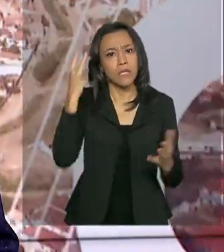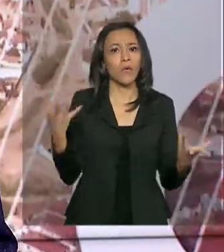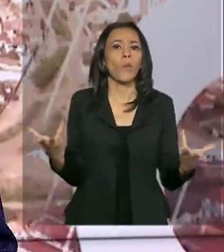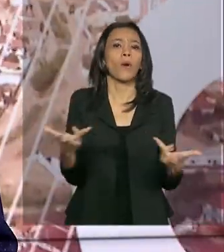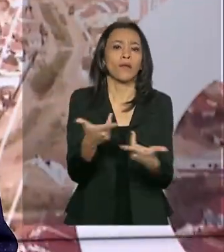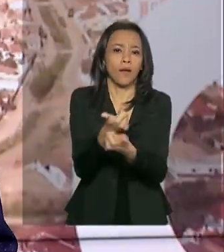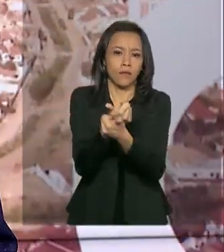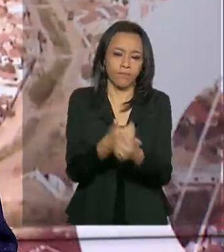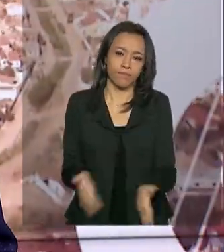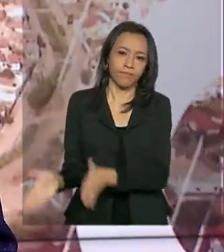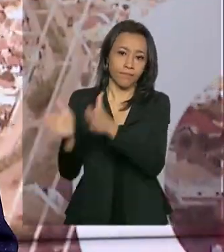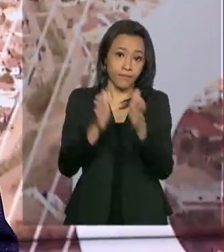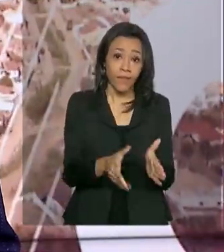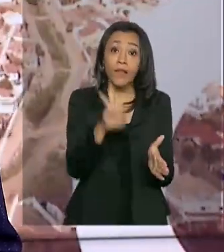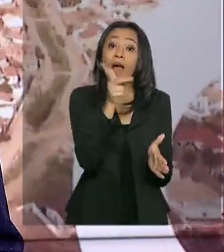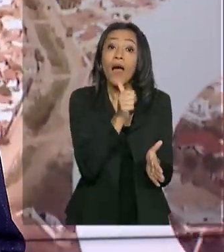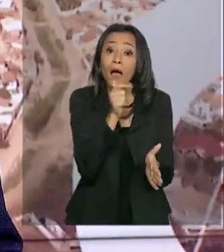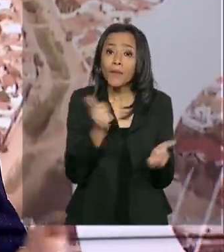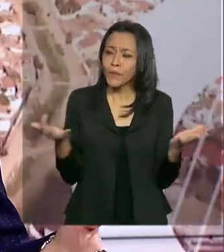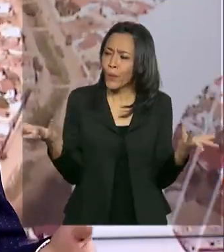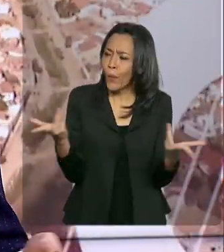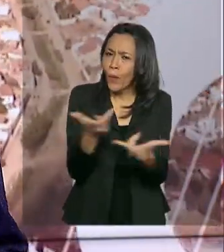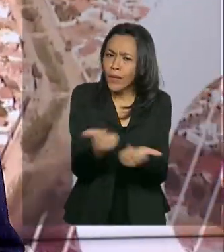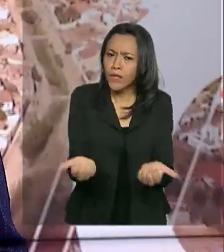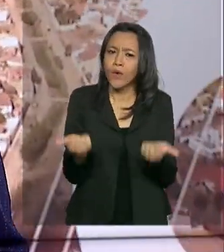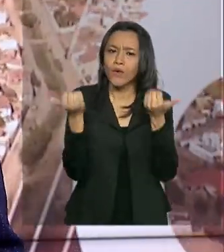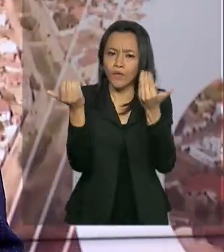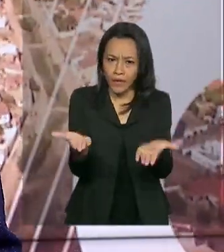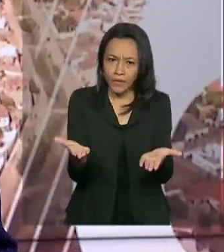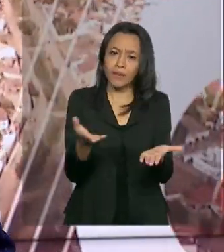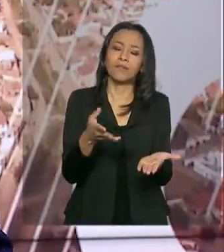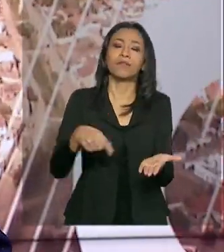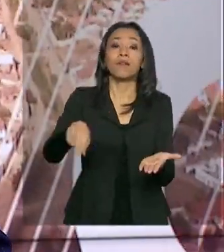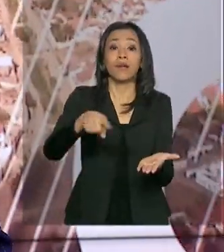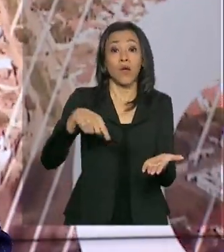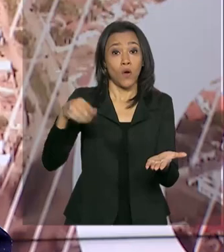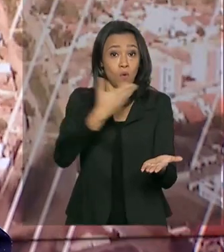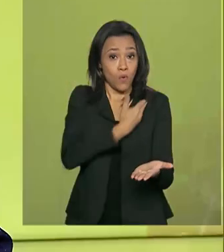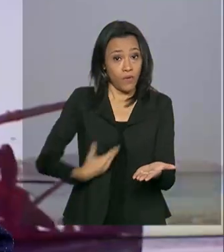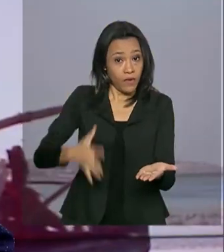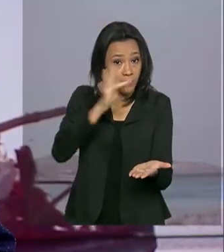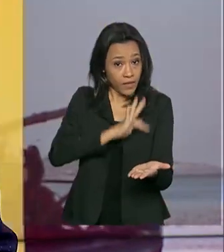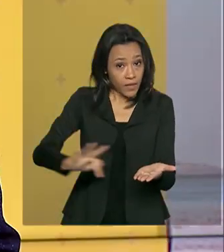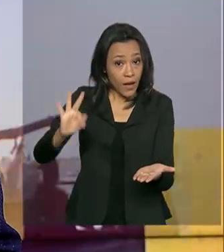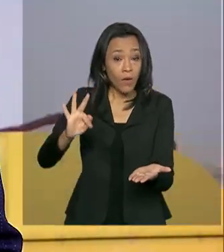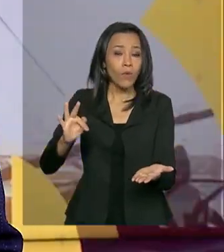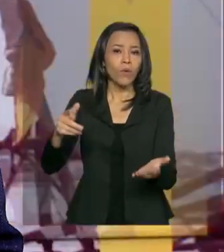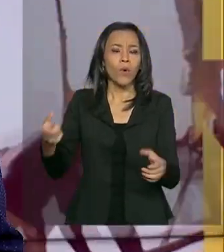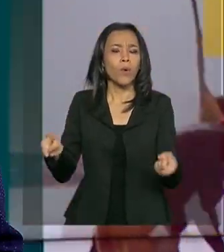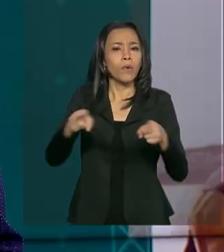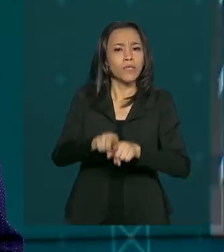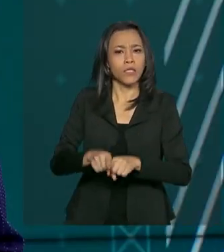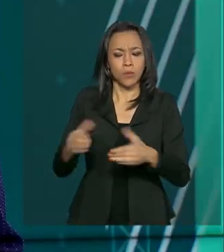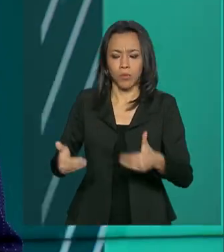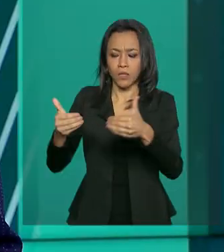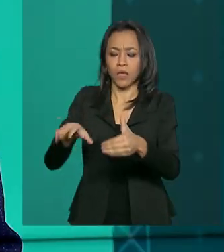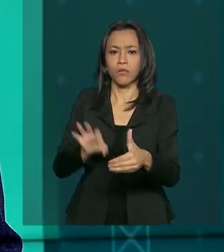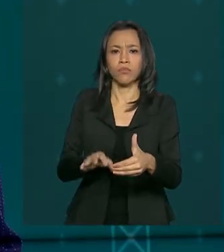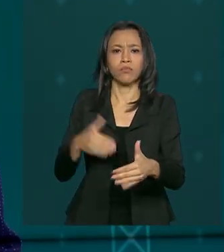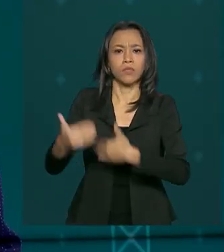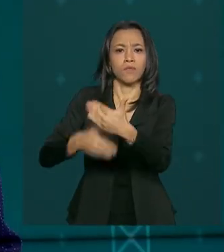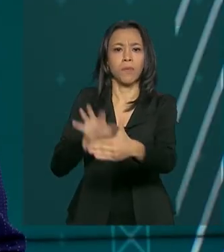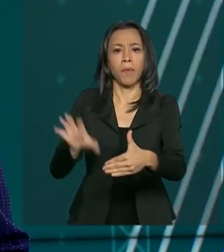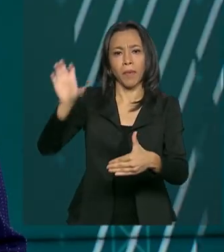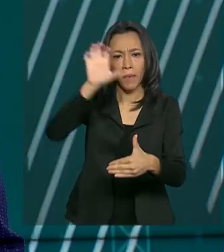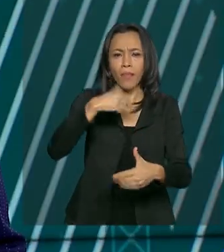Água de qualidade para a população. O governo federal, por meio do Ministério do Desenvolvimento Regional, trabalha para levar recursos